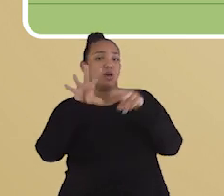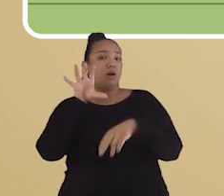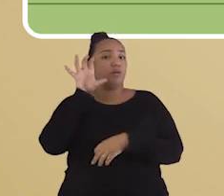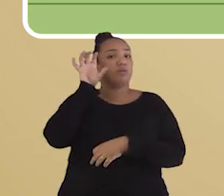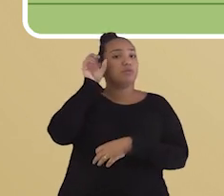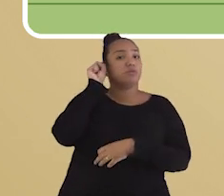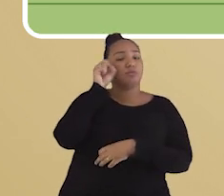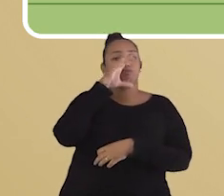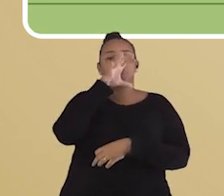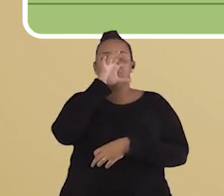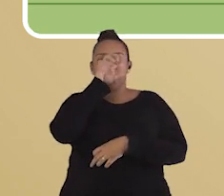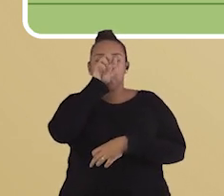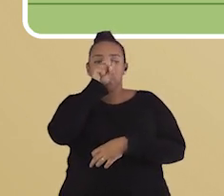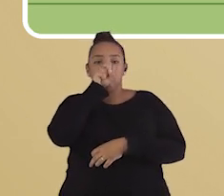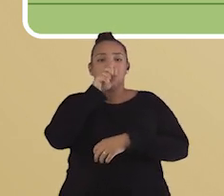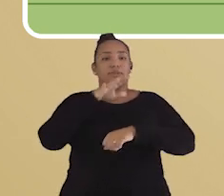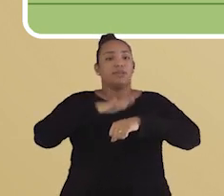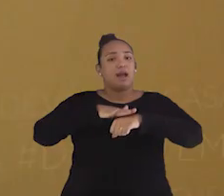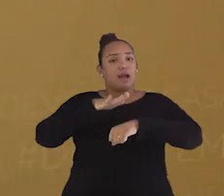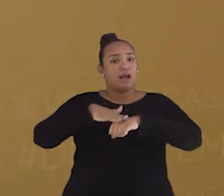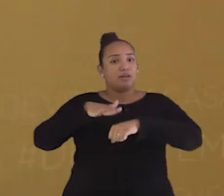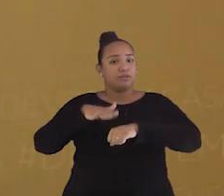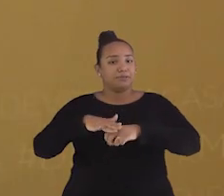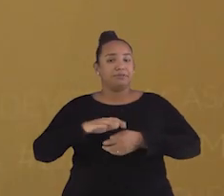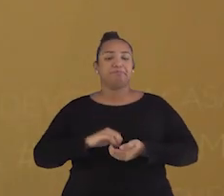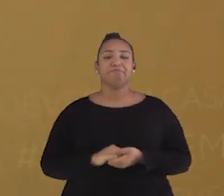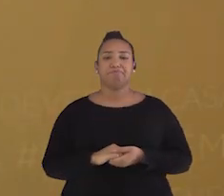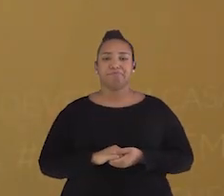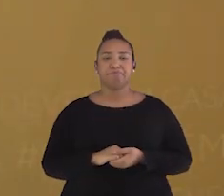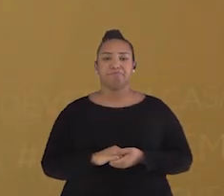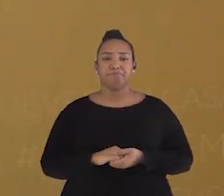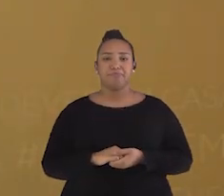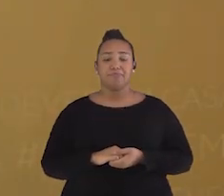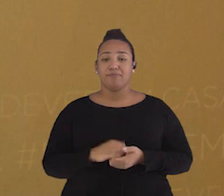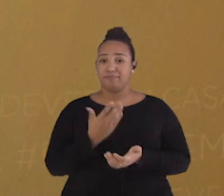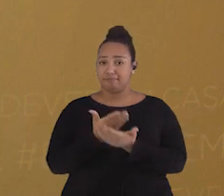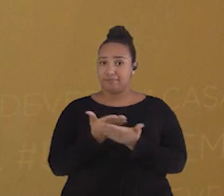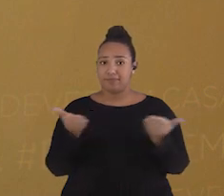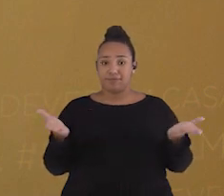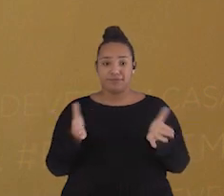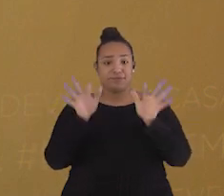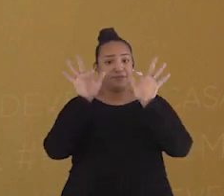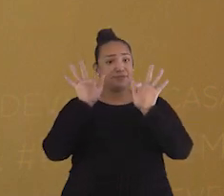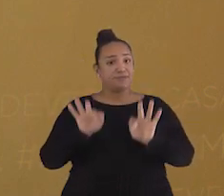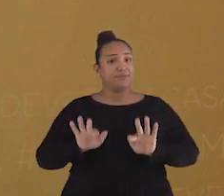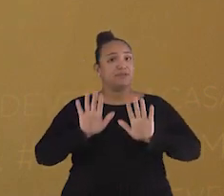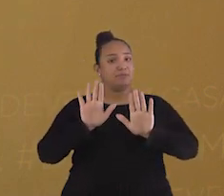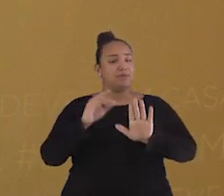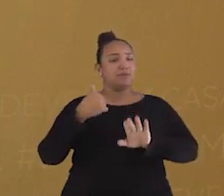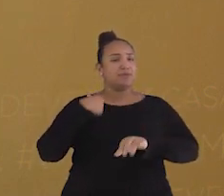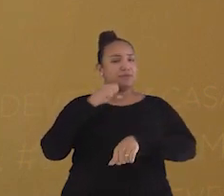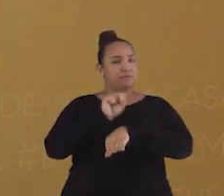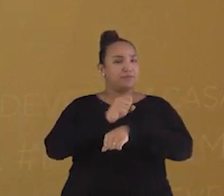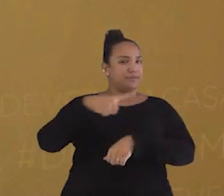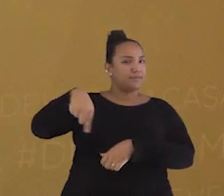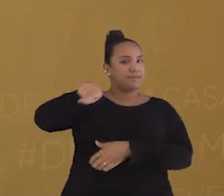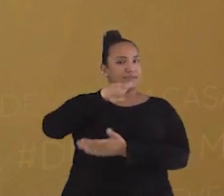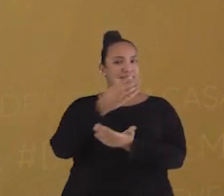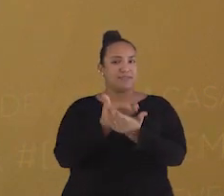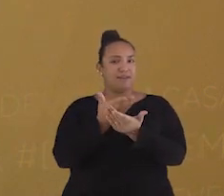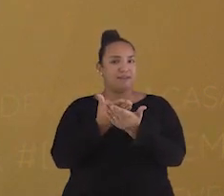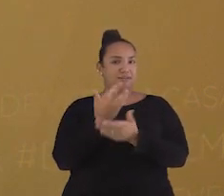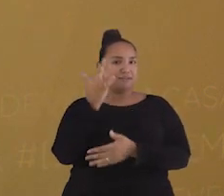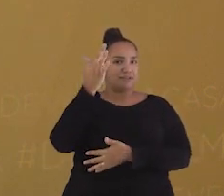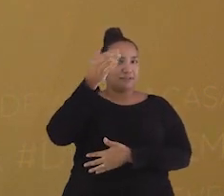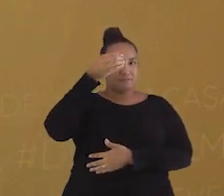olfato, o tato e o paladar. A aula de hoje está chegando ao fim, mas logo teremos nossa próxima aula cheia de